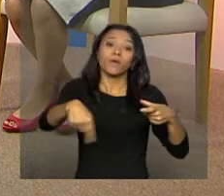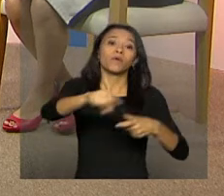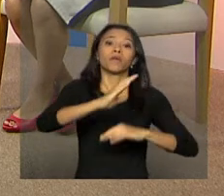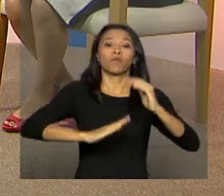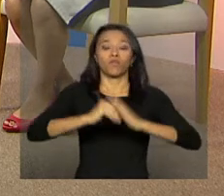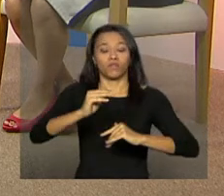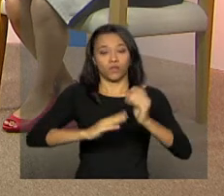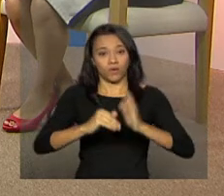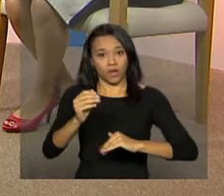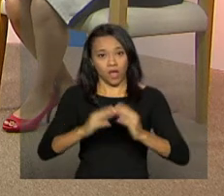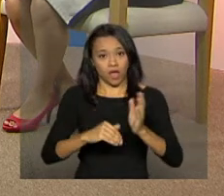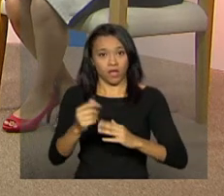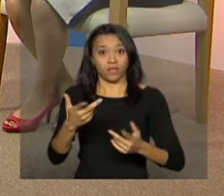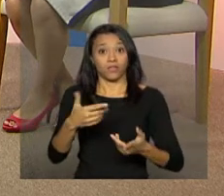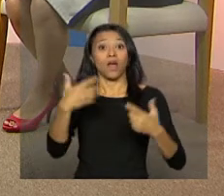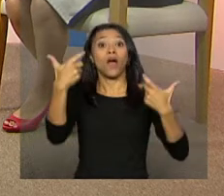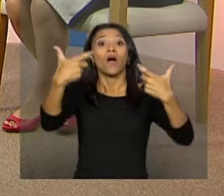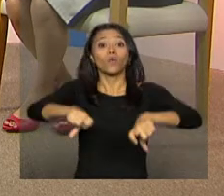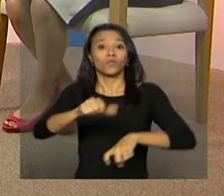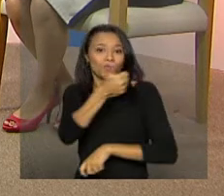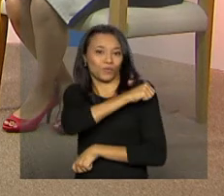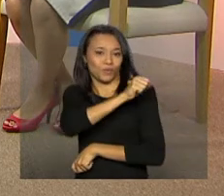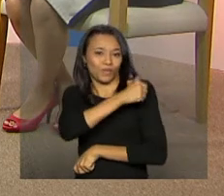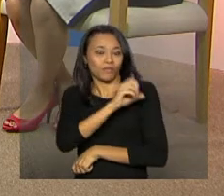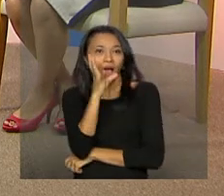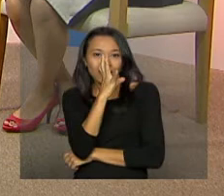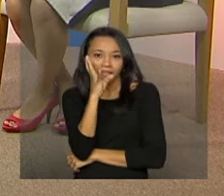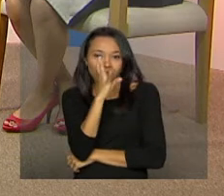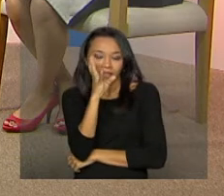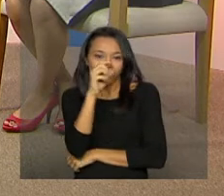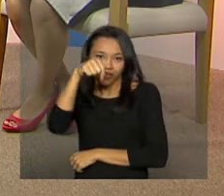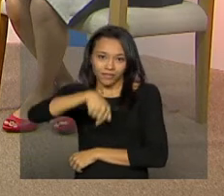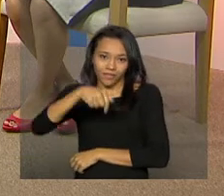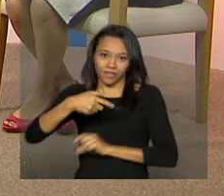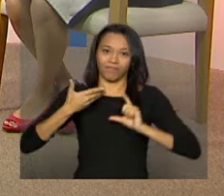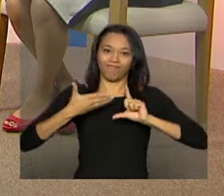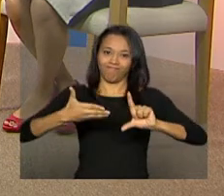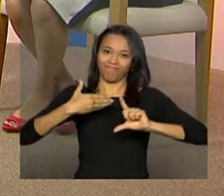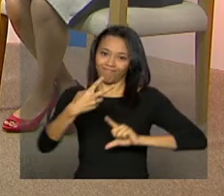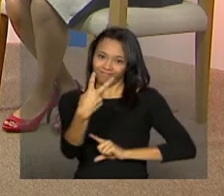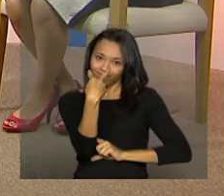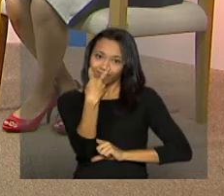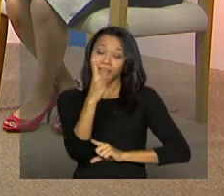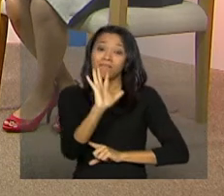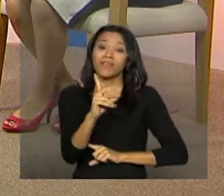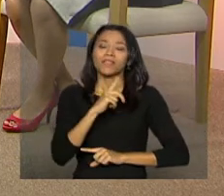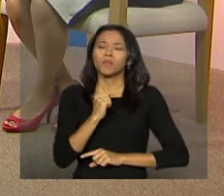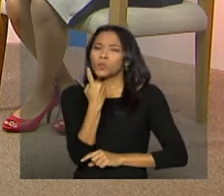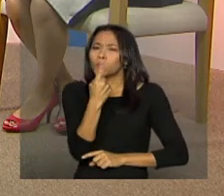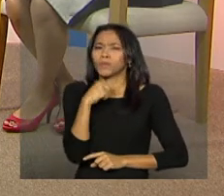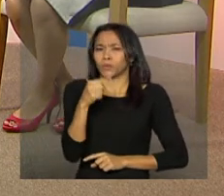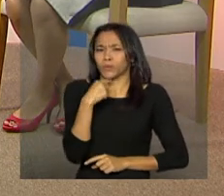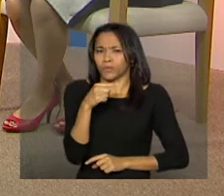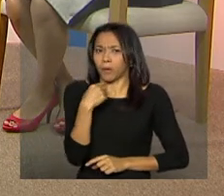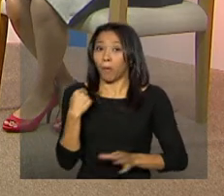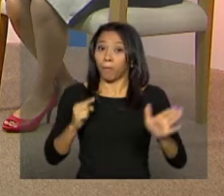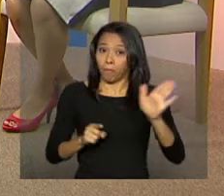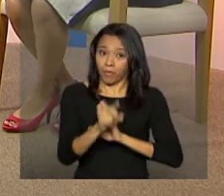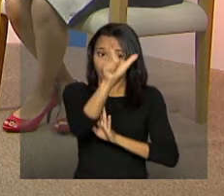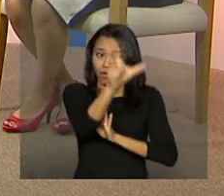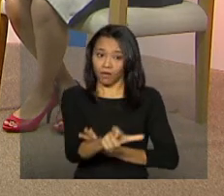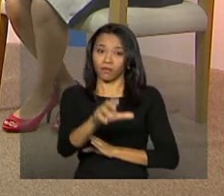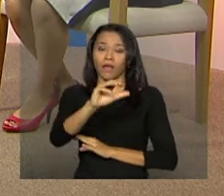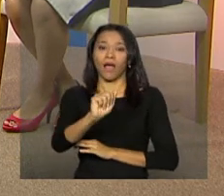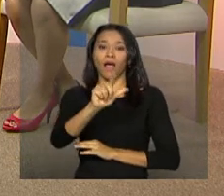de Nova Iguaçu, Rio de Janeiro, estão acompanhando essa teleconferência, mas temos uma dúvida pontual. Perguntar para o Alan. Como a